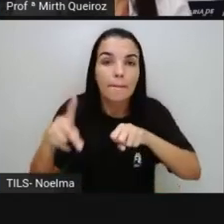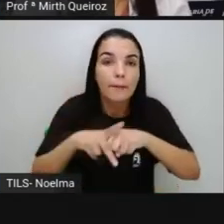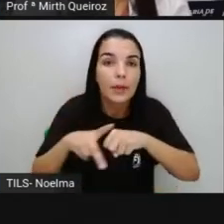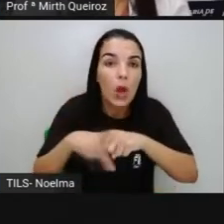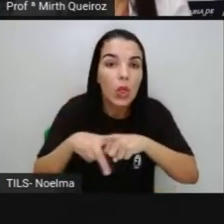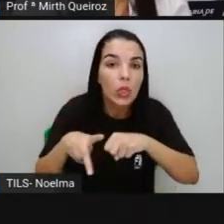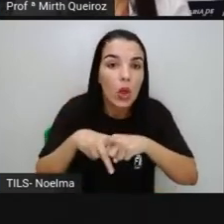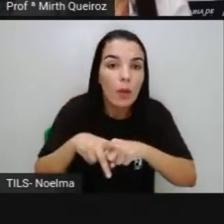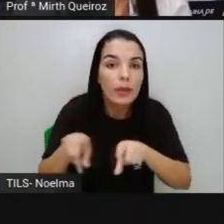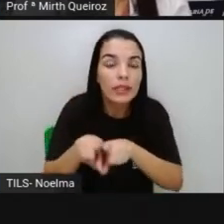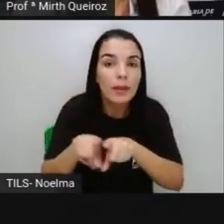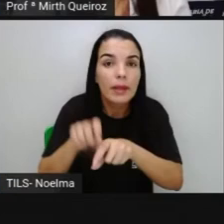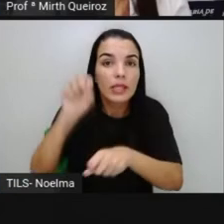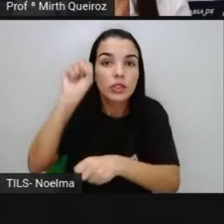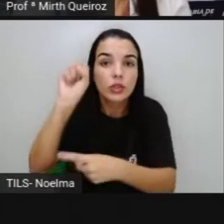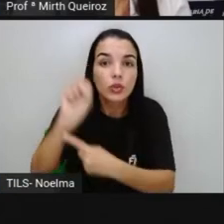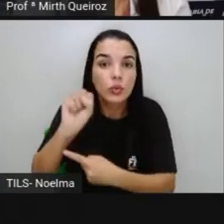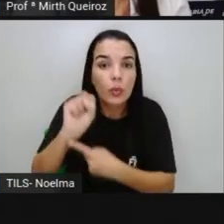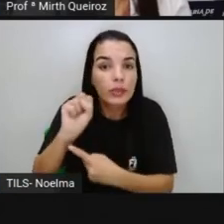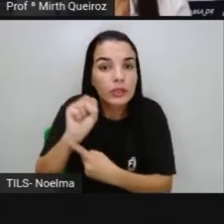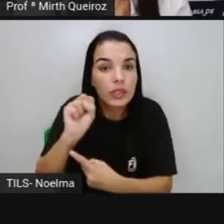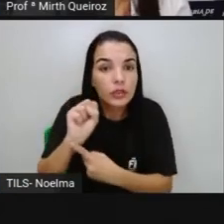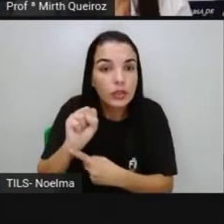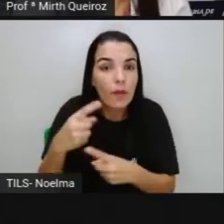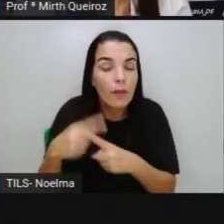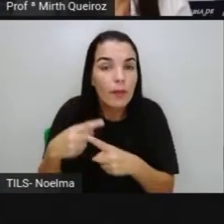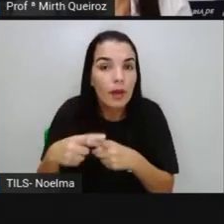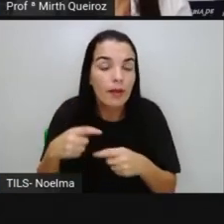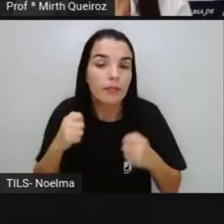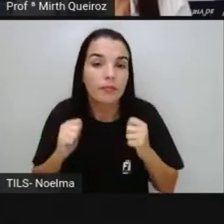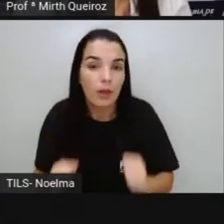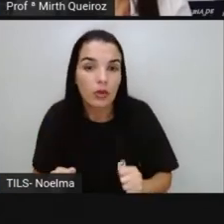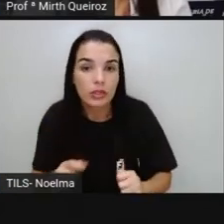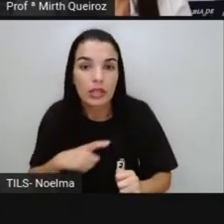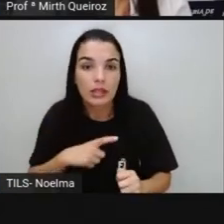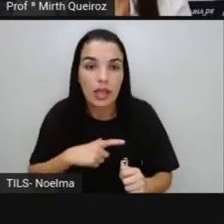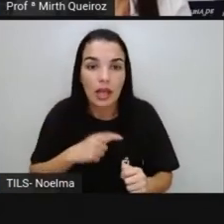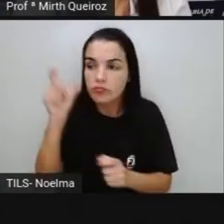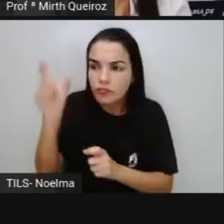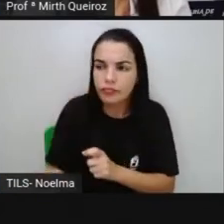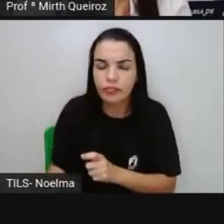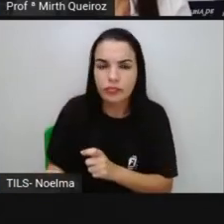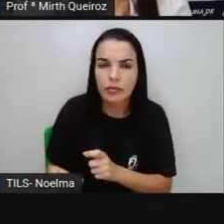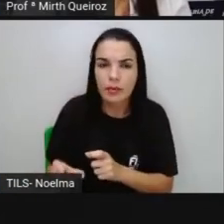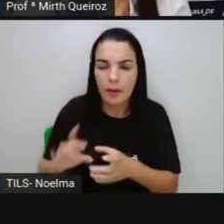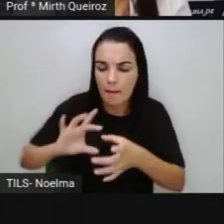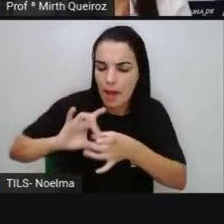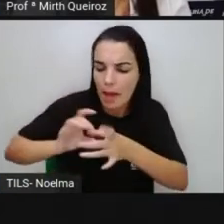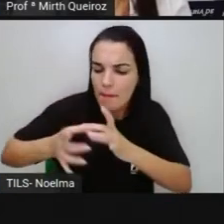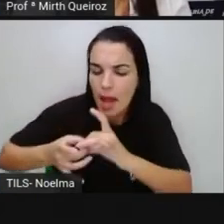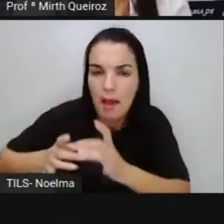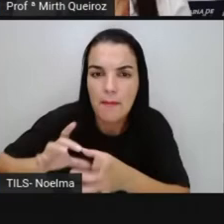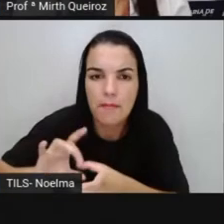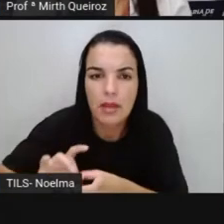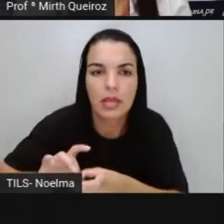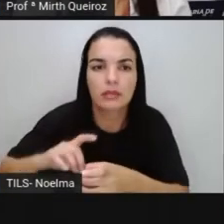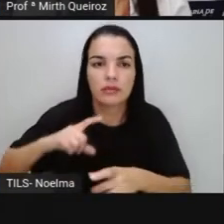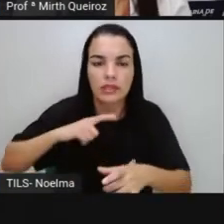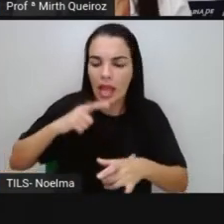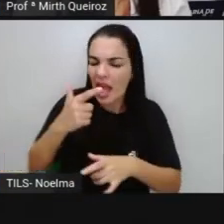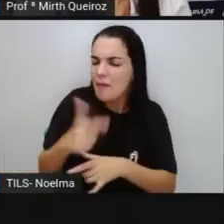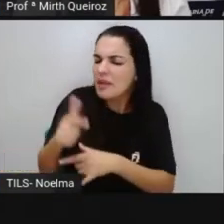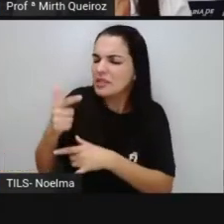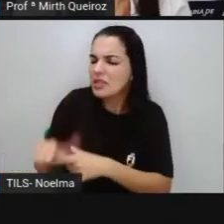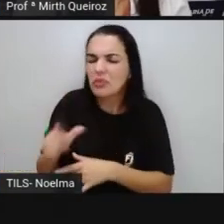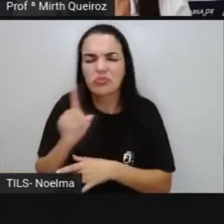substantivos que servem para retomar o referente encadeando aí as partes sem